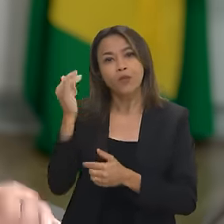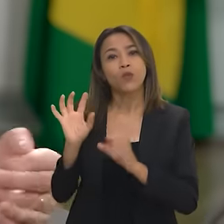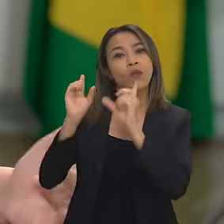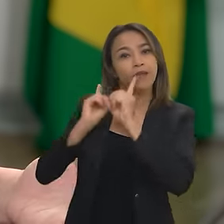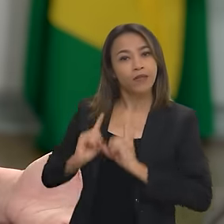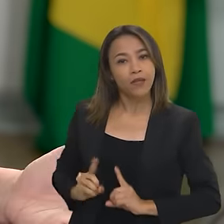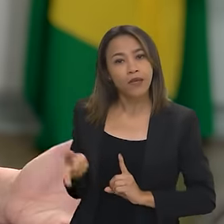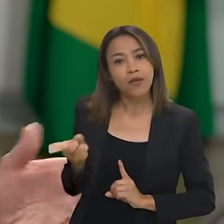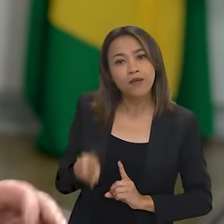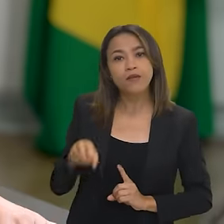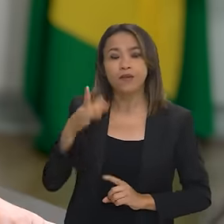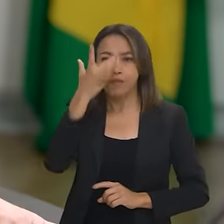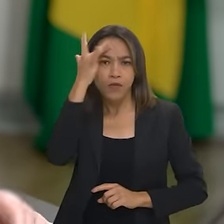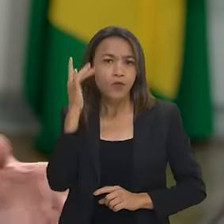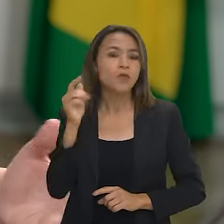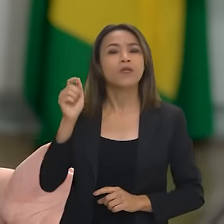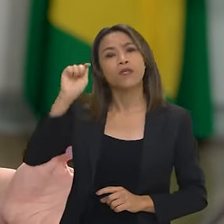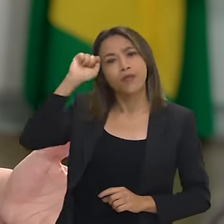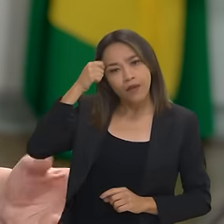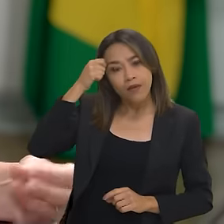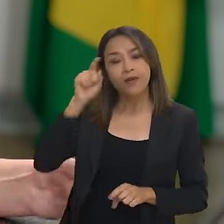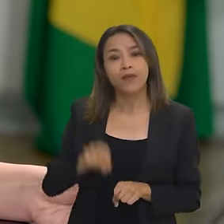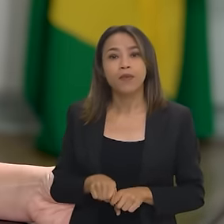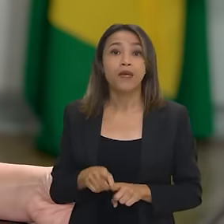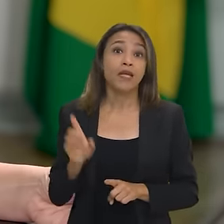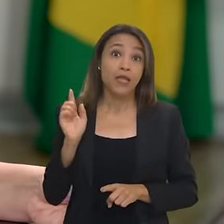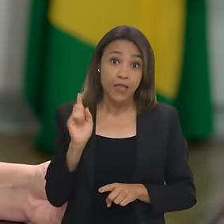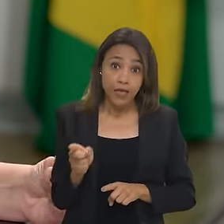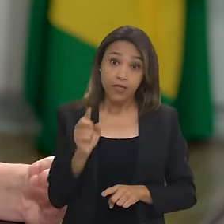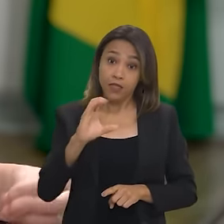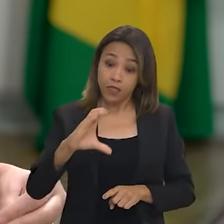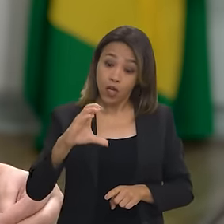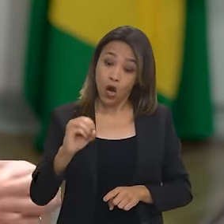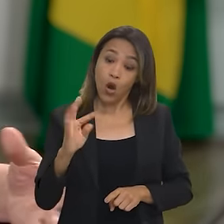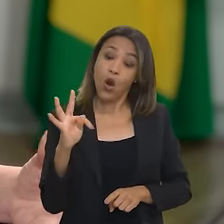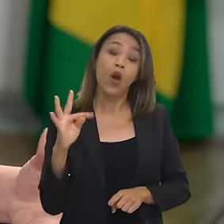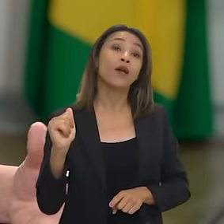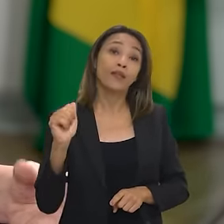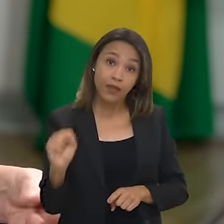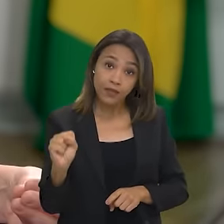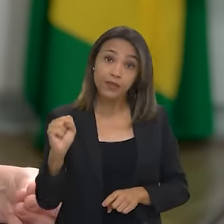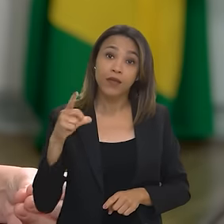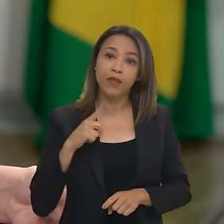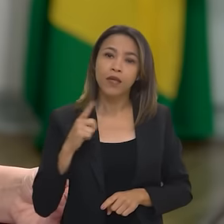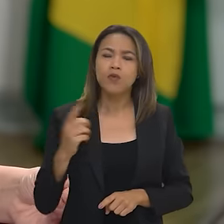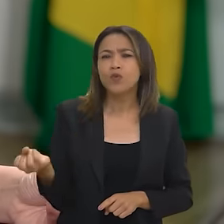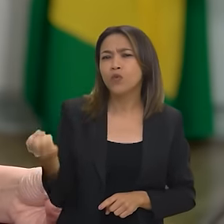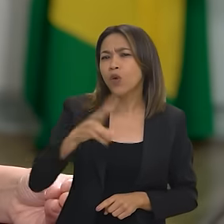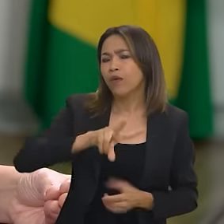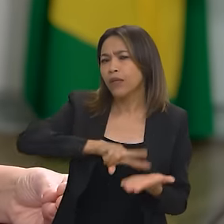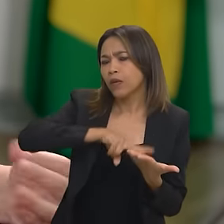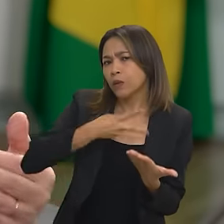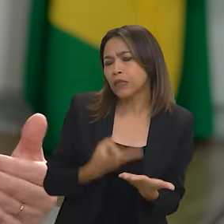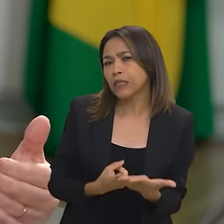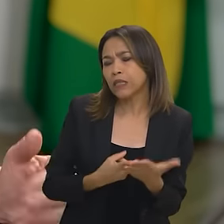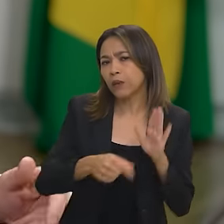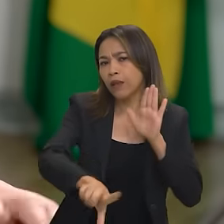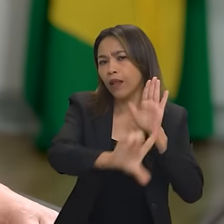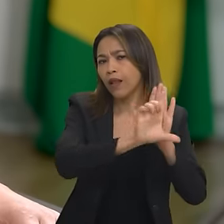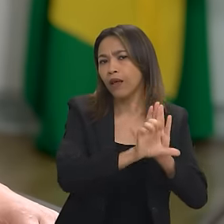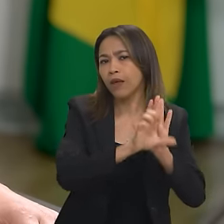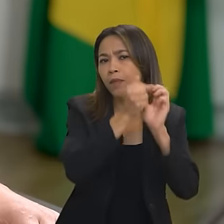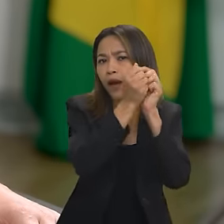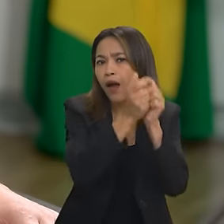deficiência, para pessoas negras. Mas, nessas duas cotas, a gente fez uma nova interpretação da lei para